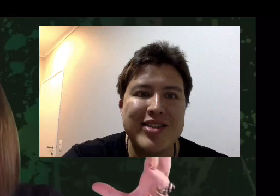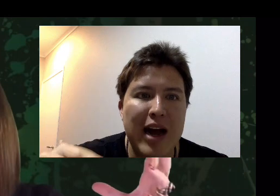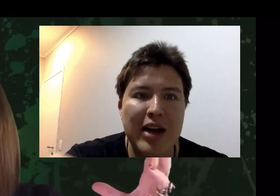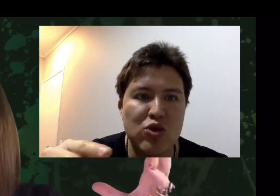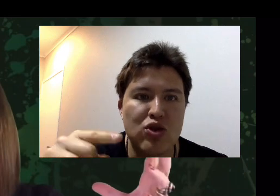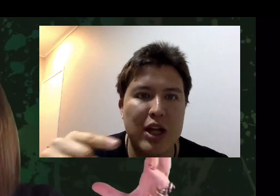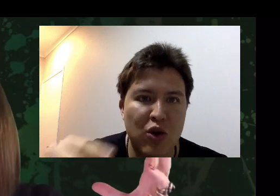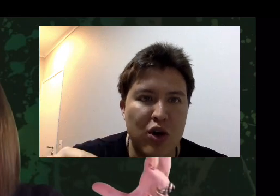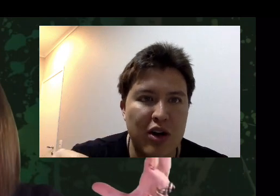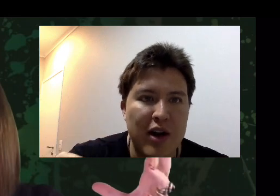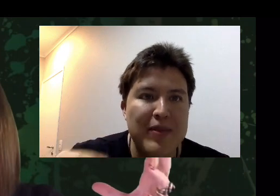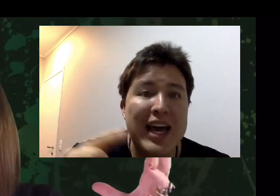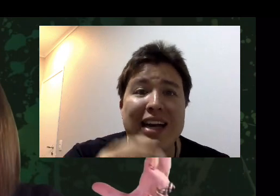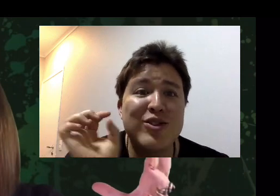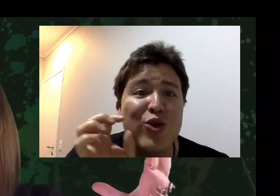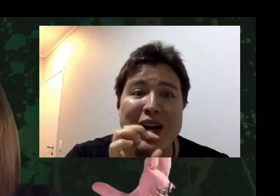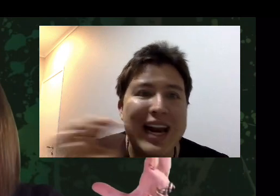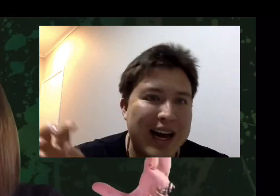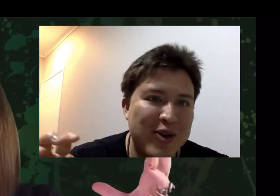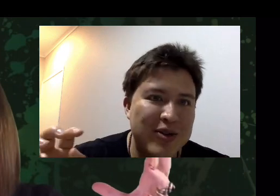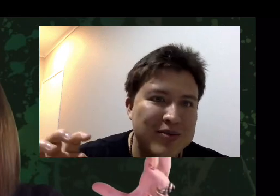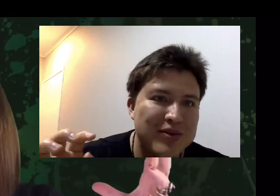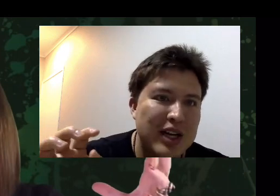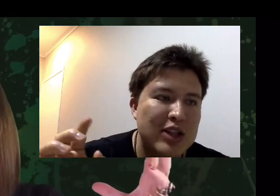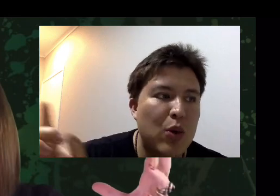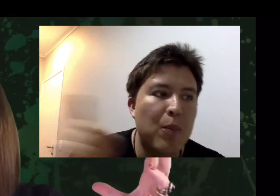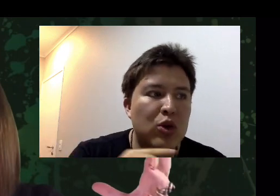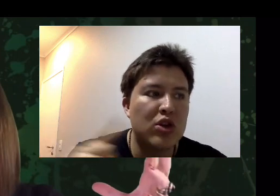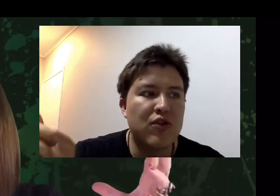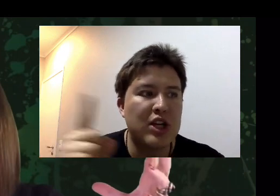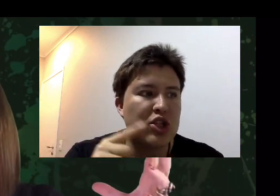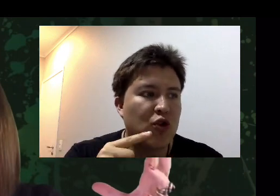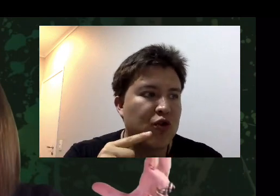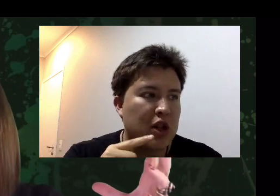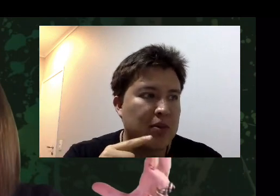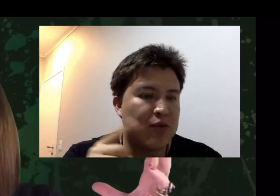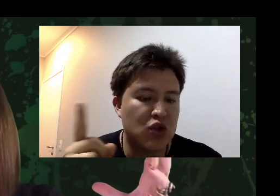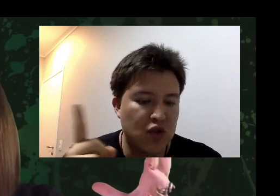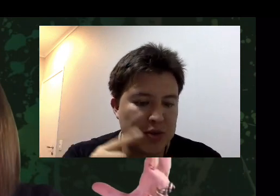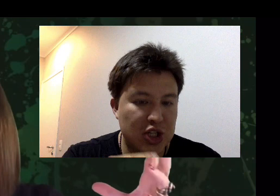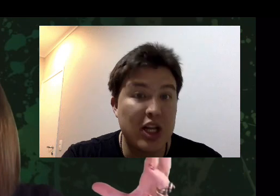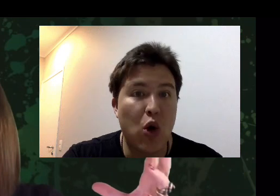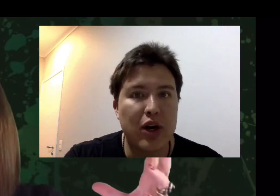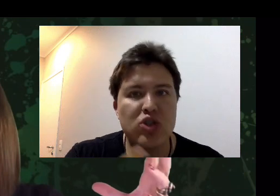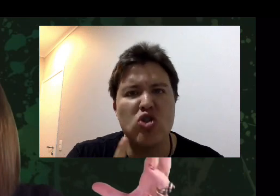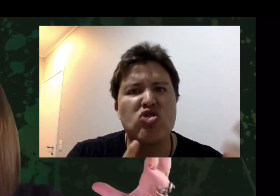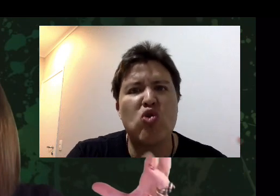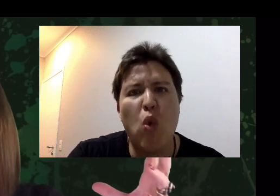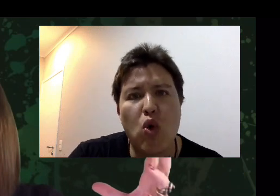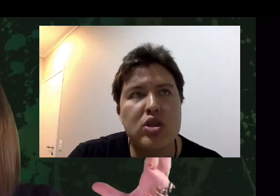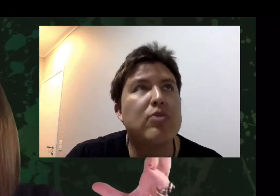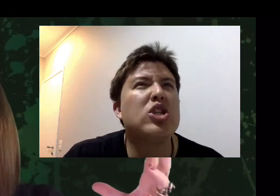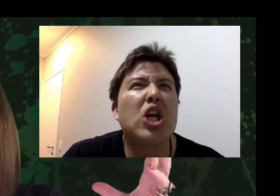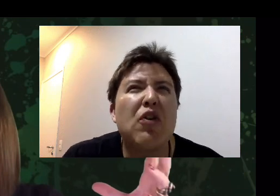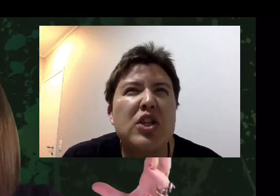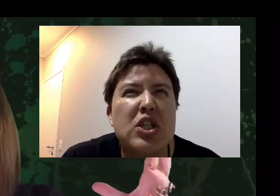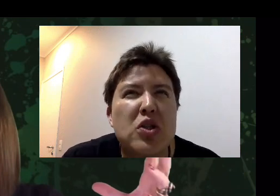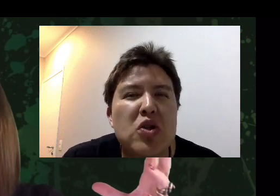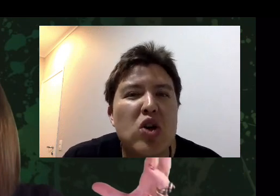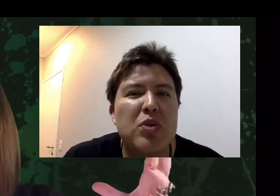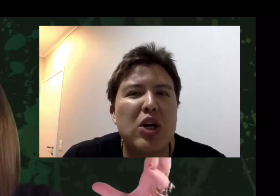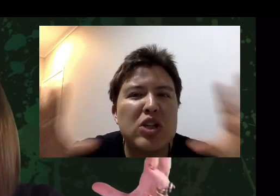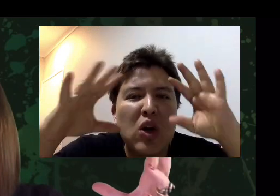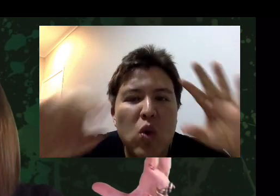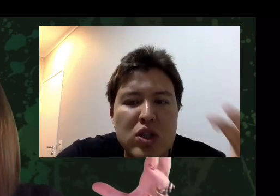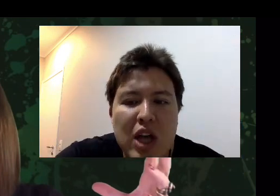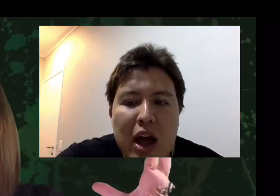filme tão assustador, é que tudo é claro. Então, muito diferente dos filmes de terror, que são escuros, que você tem que fazer aos